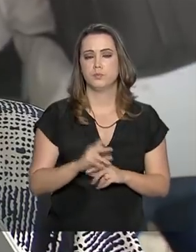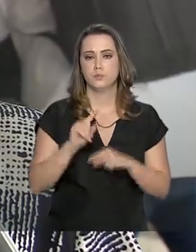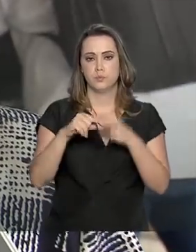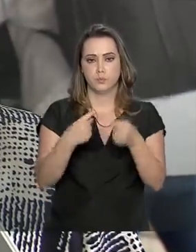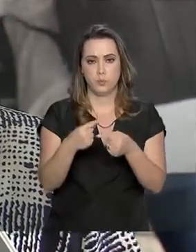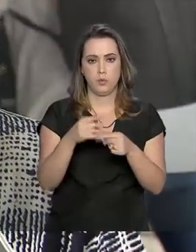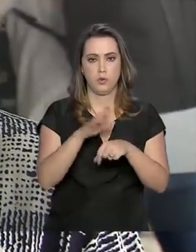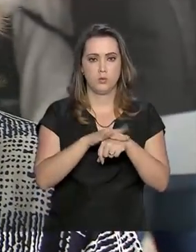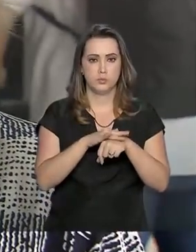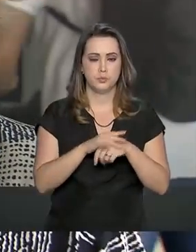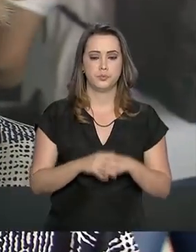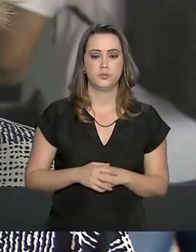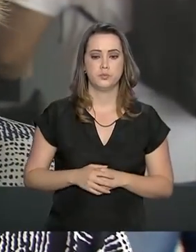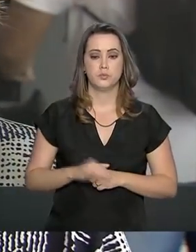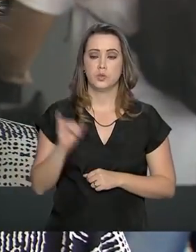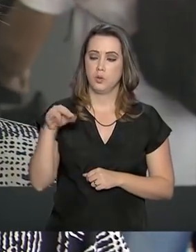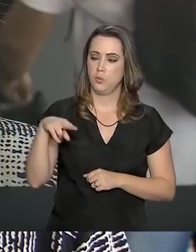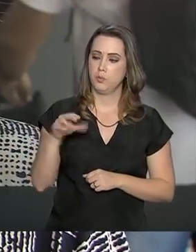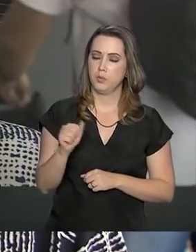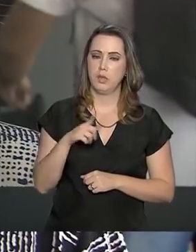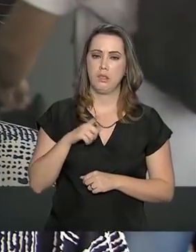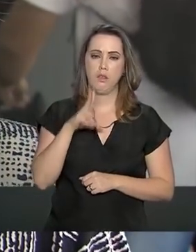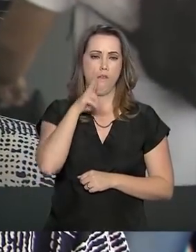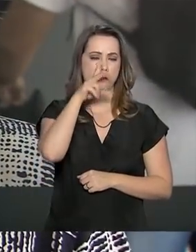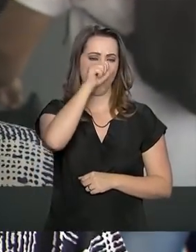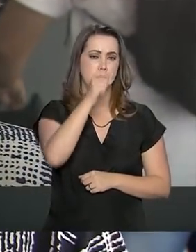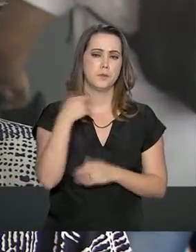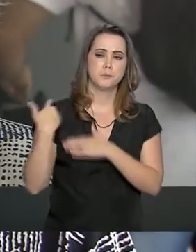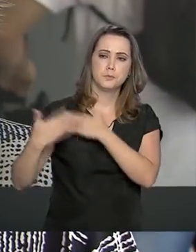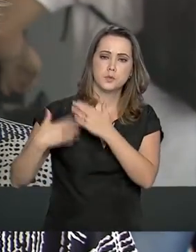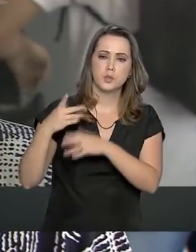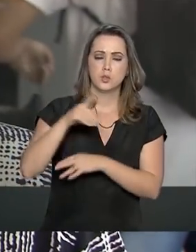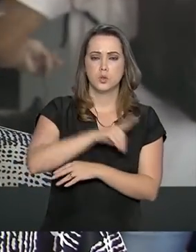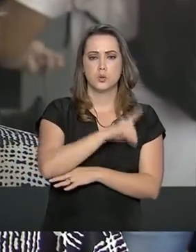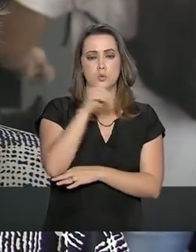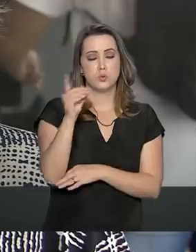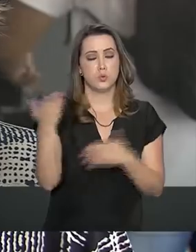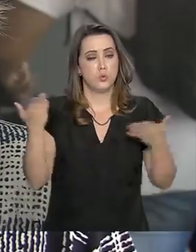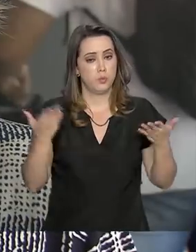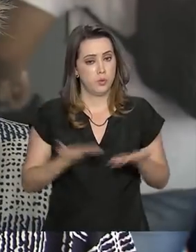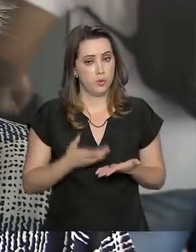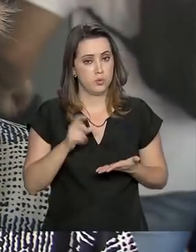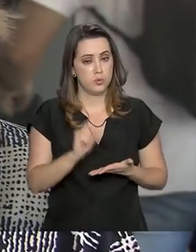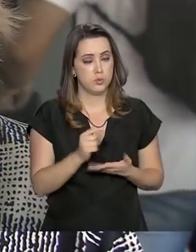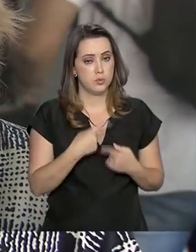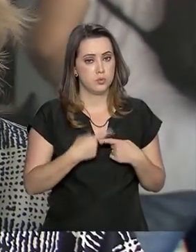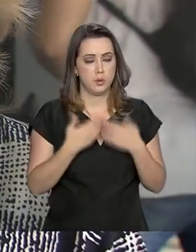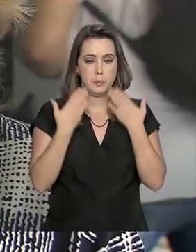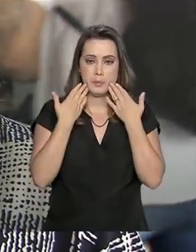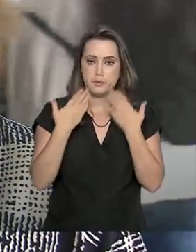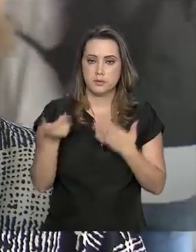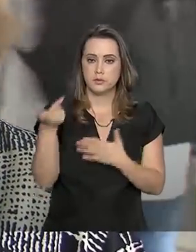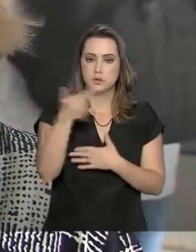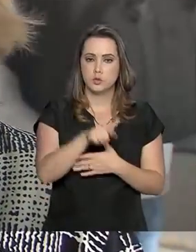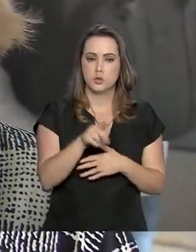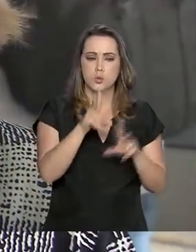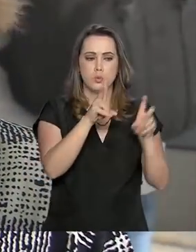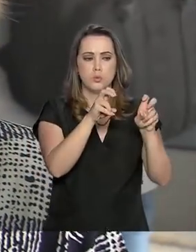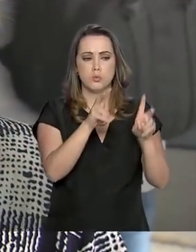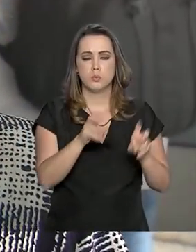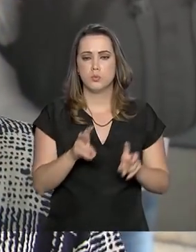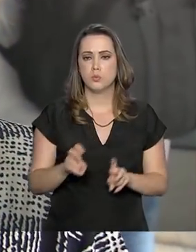O INCA carrega uma força muito grande num dia como o de hoje para botar outros temas